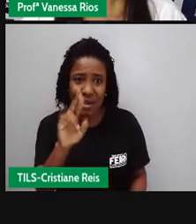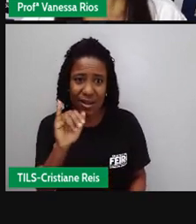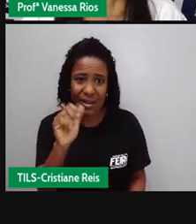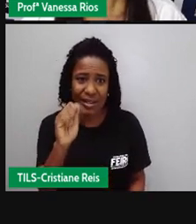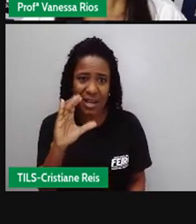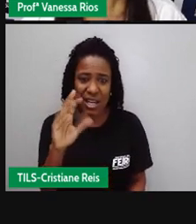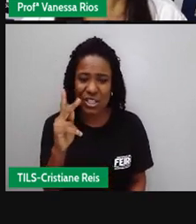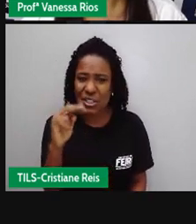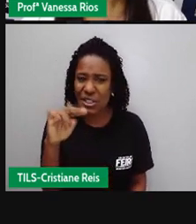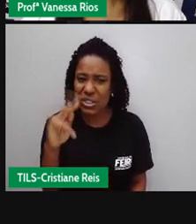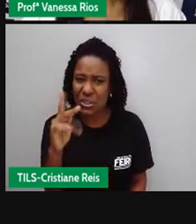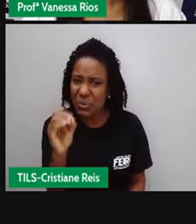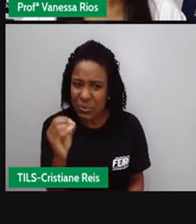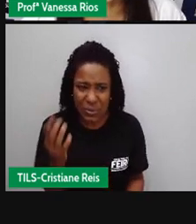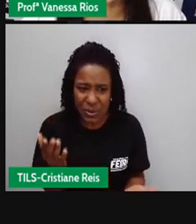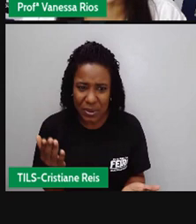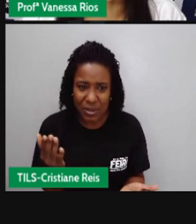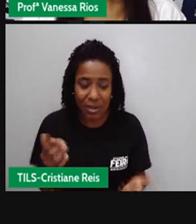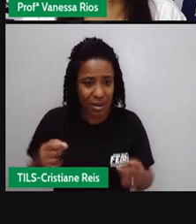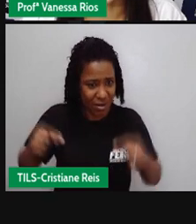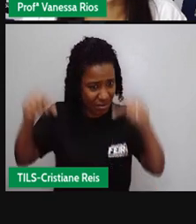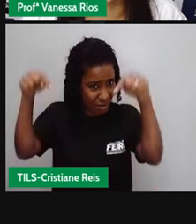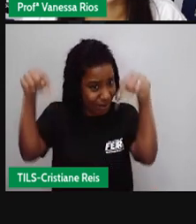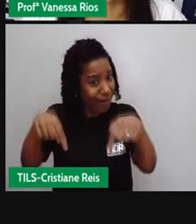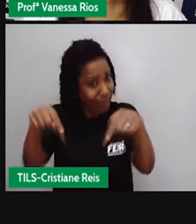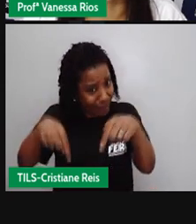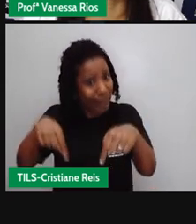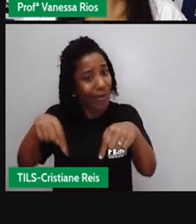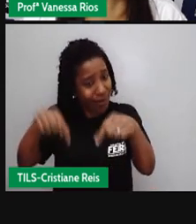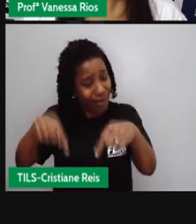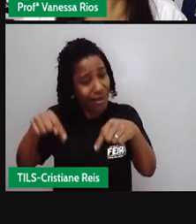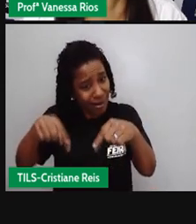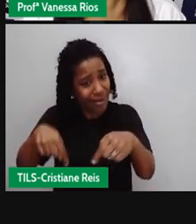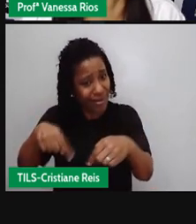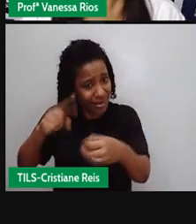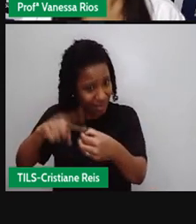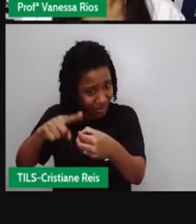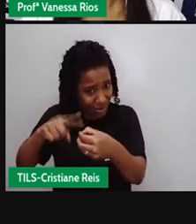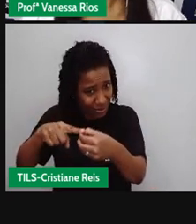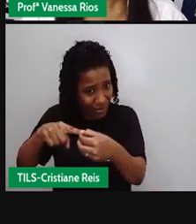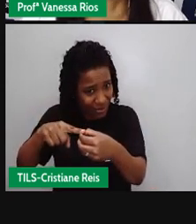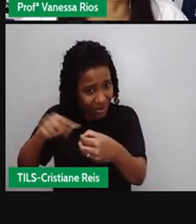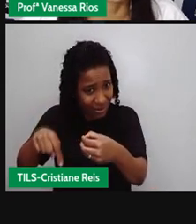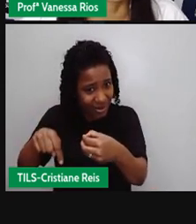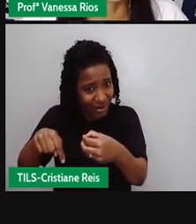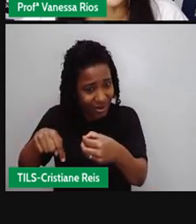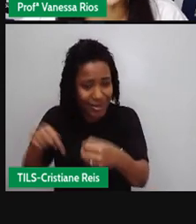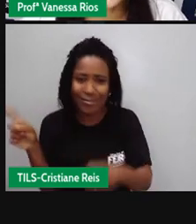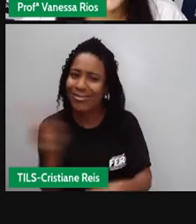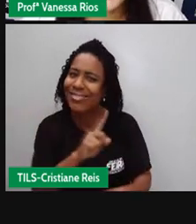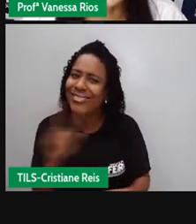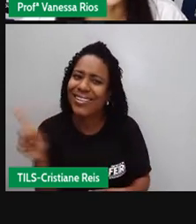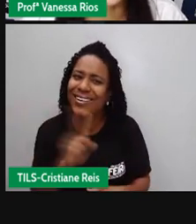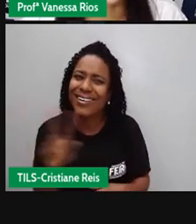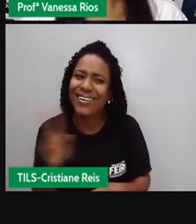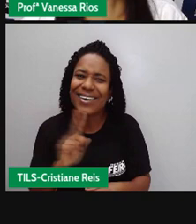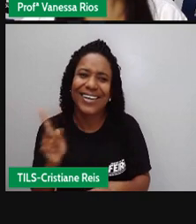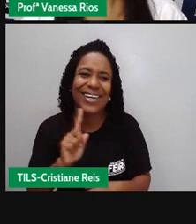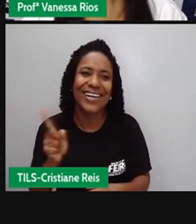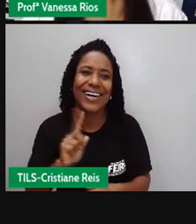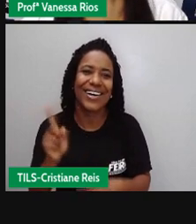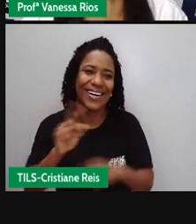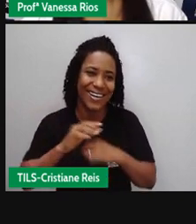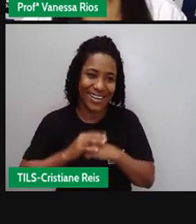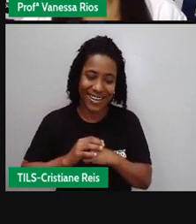entendeu estou eu estou em riachinho não não riachinho é a